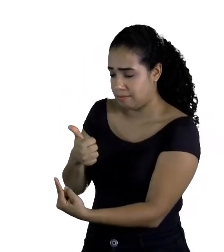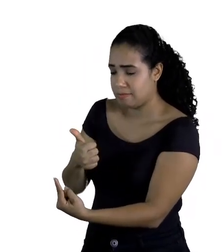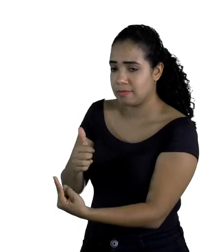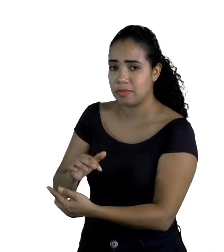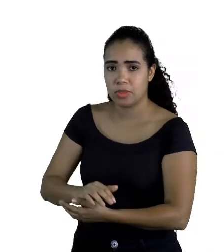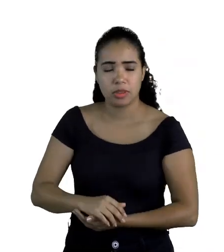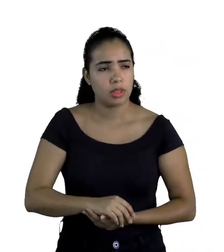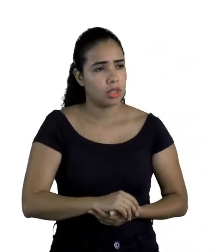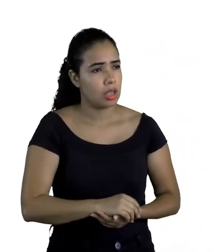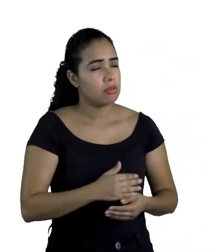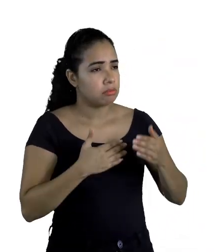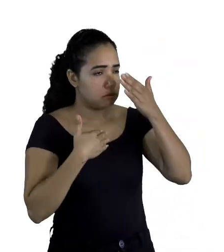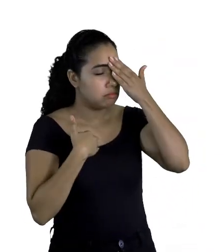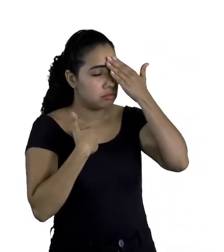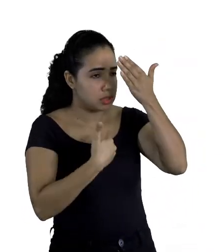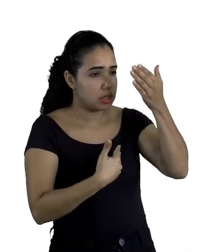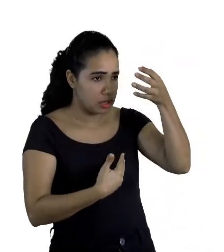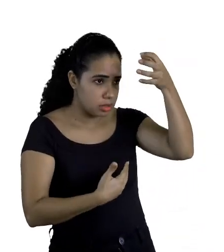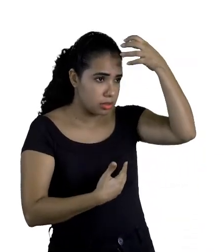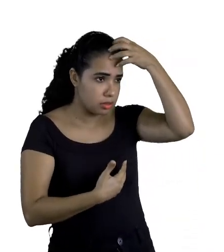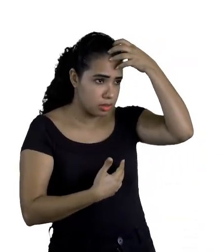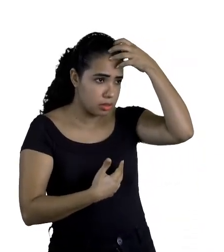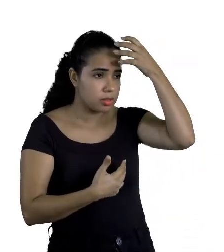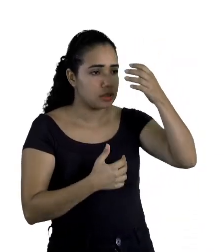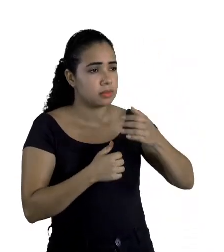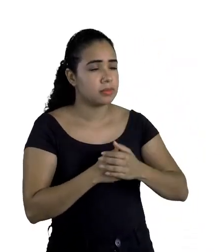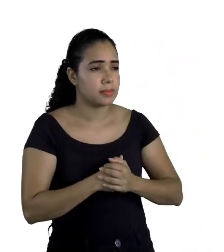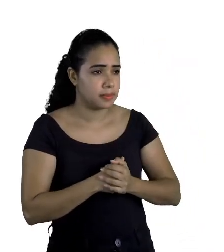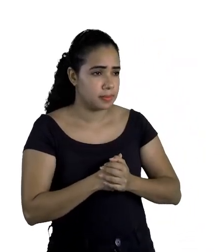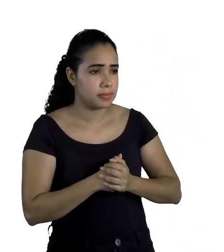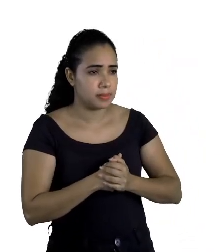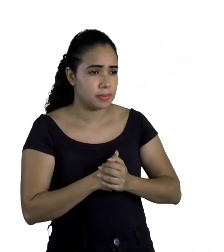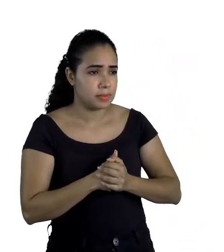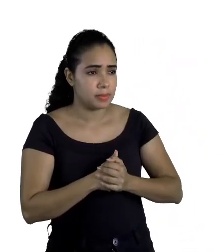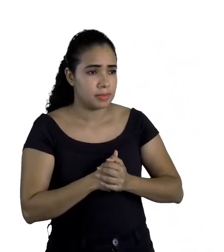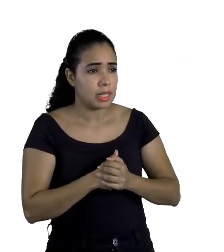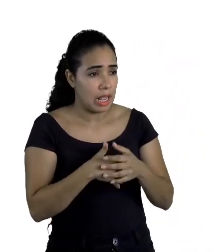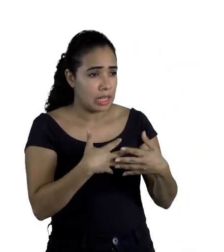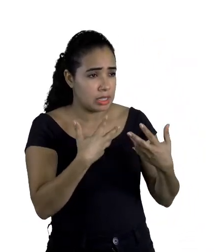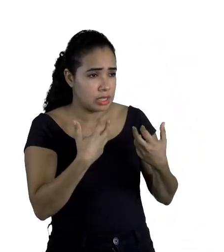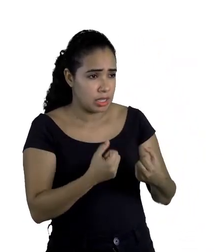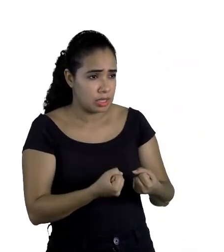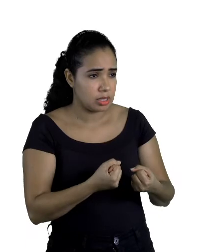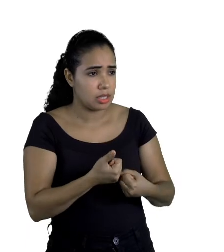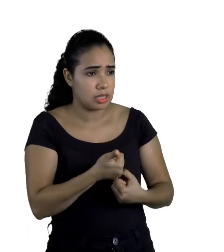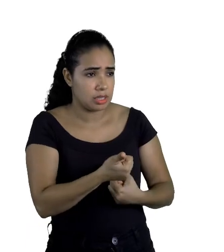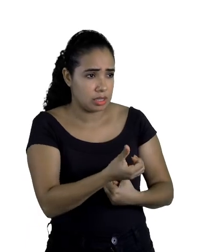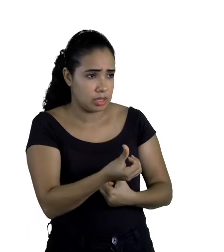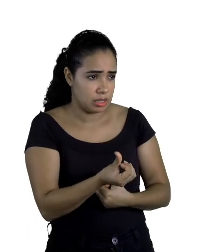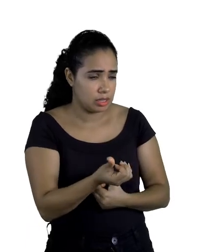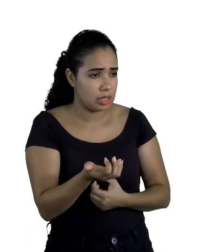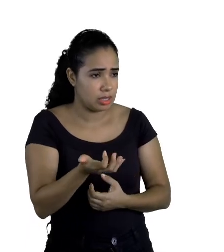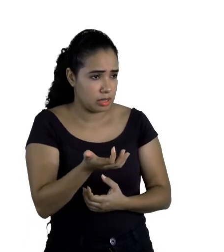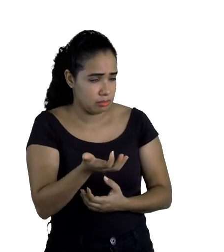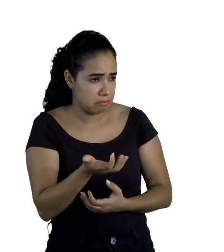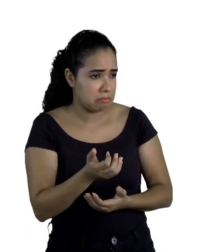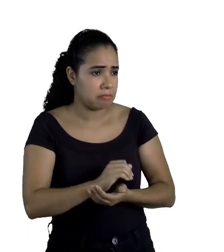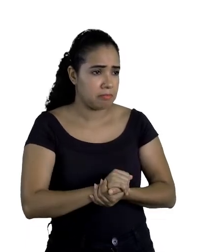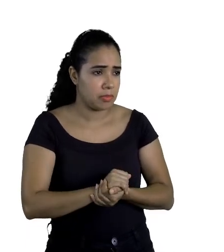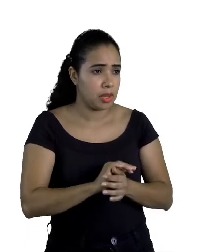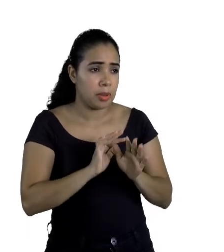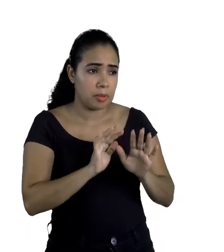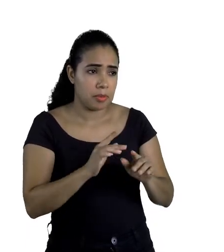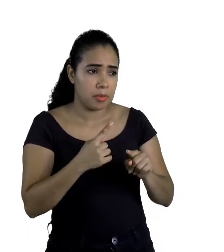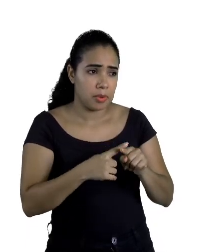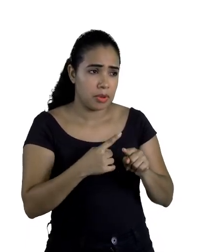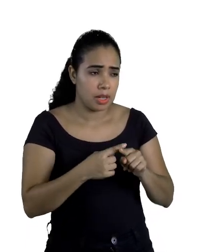Ossain agradeceu ao rei, fazendo questão de só aceitar os seus dezesseis cauris, pois